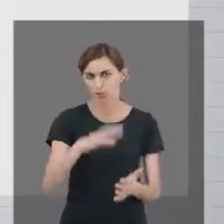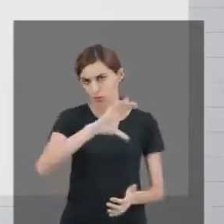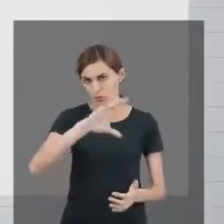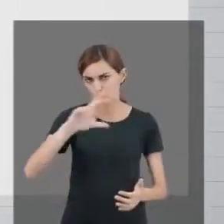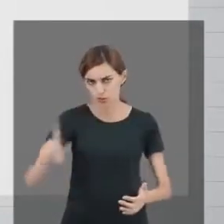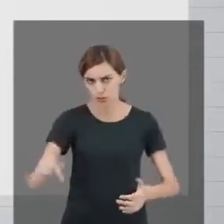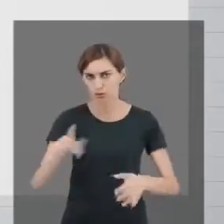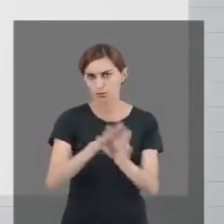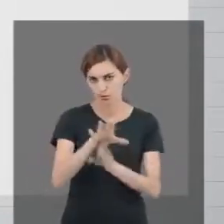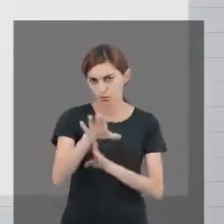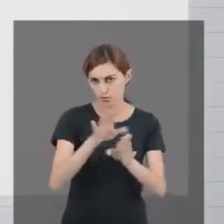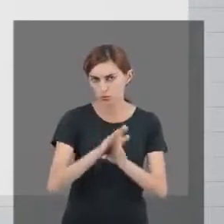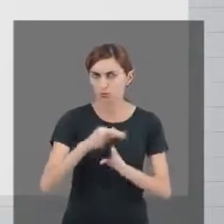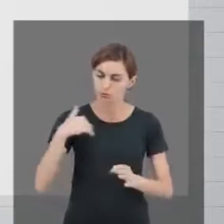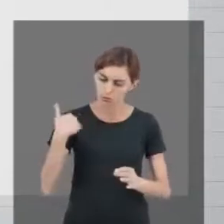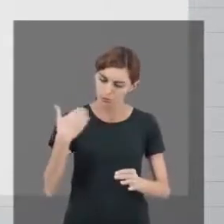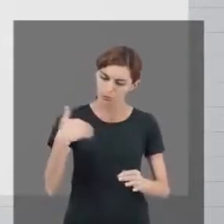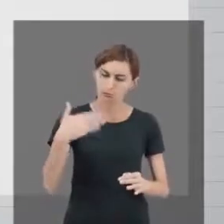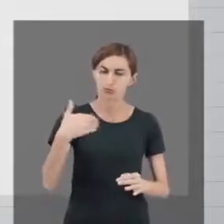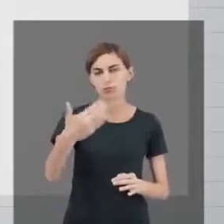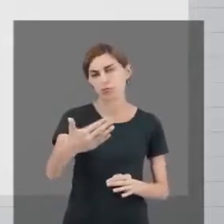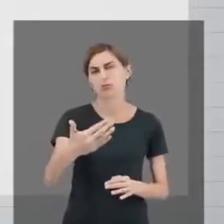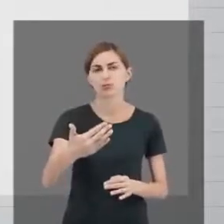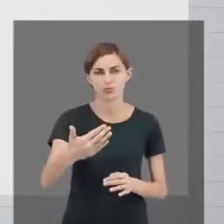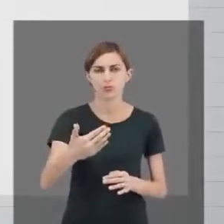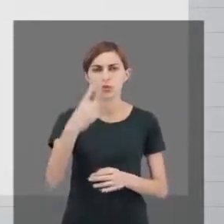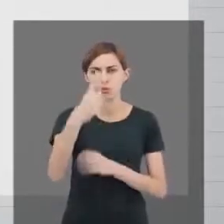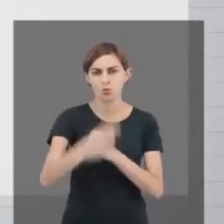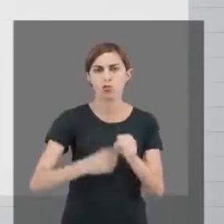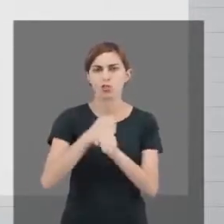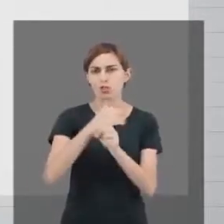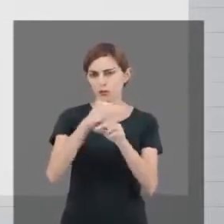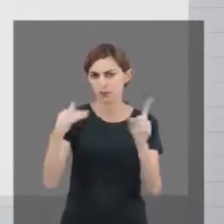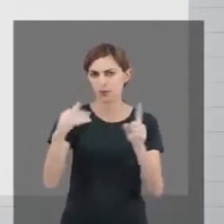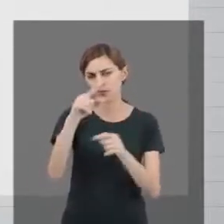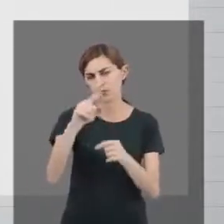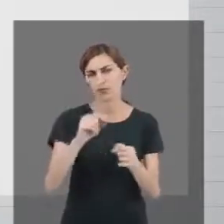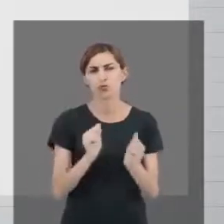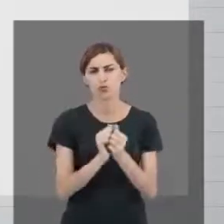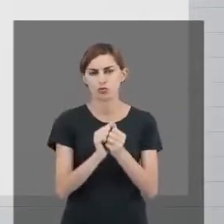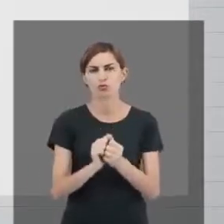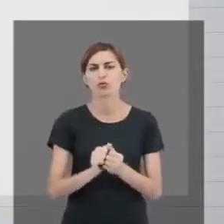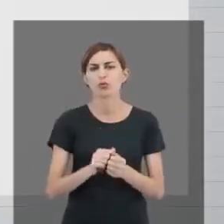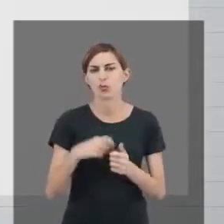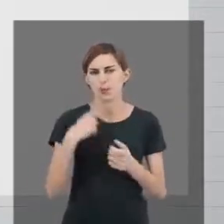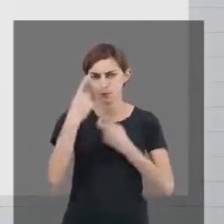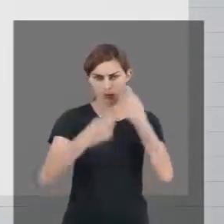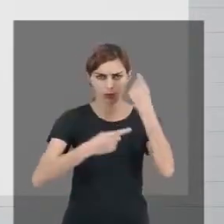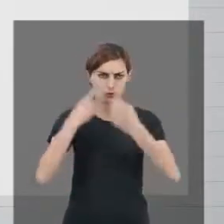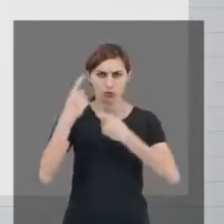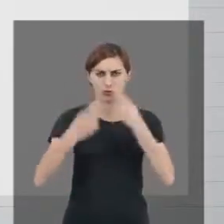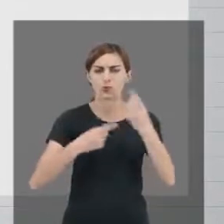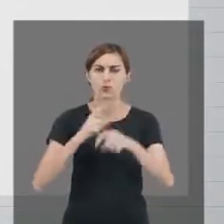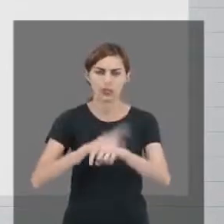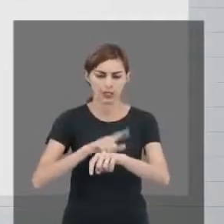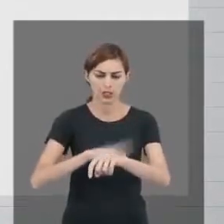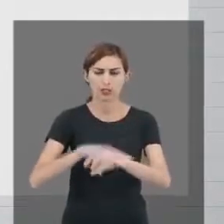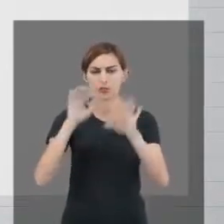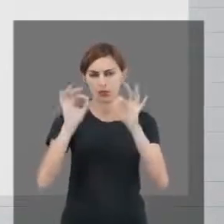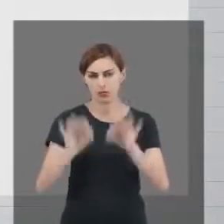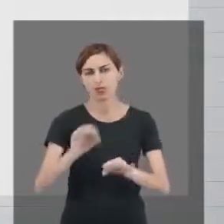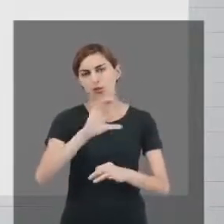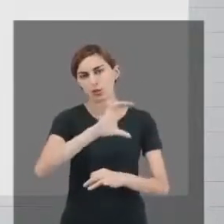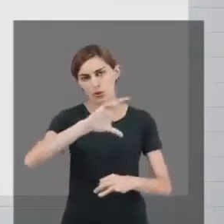coordenação de curso ao longo desse um ano e meio que você estará com a gente. Então não se preocupe que no momento adequado a